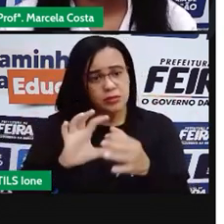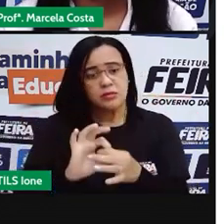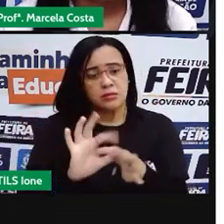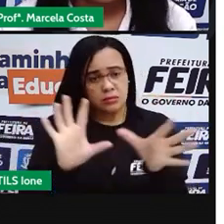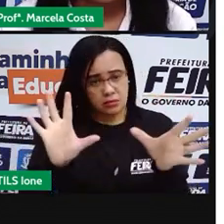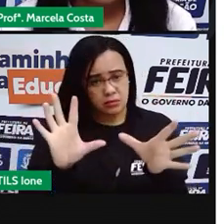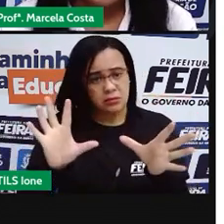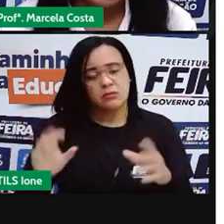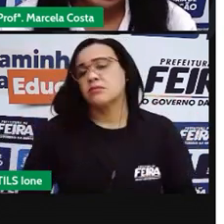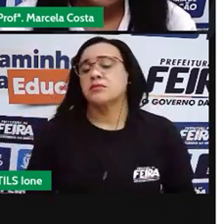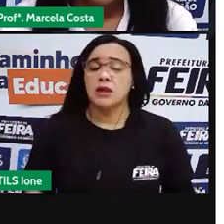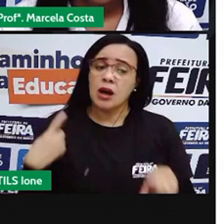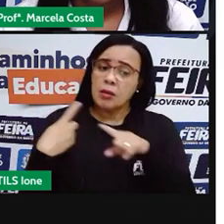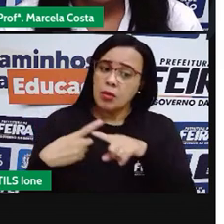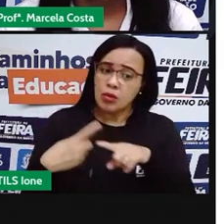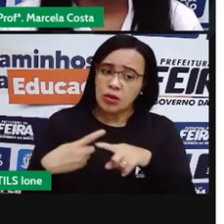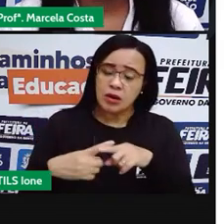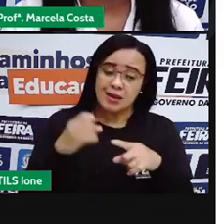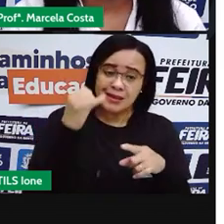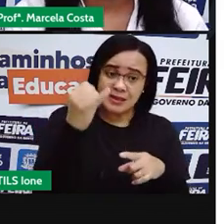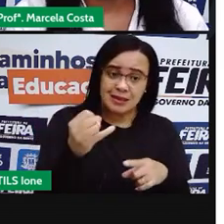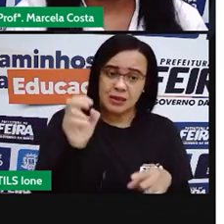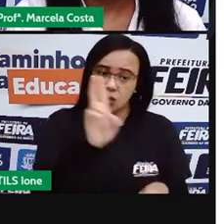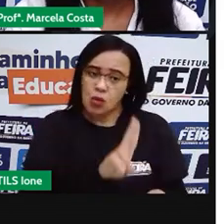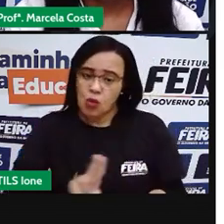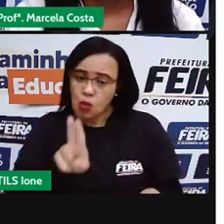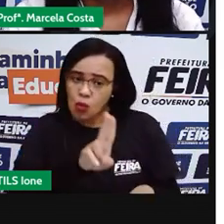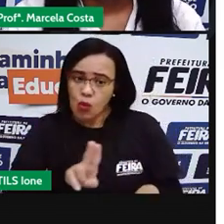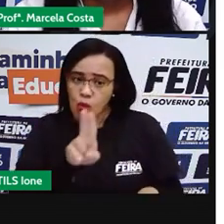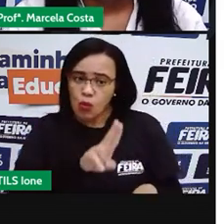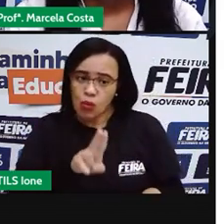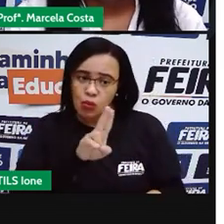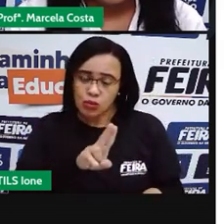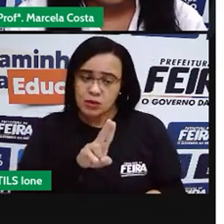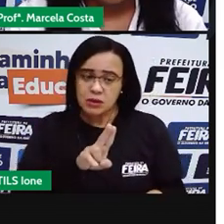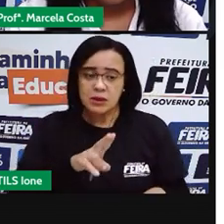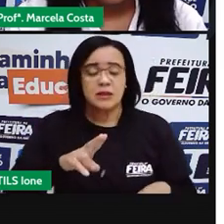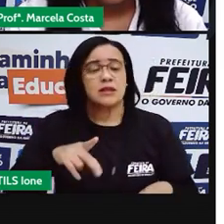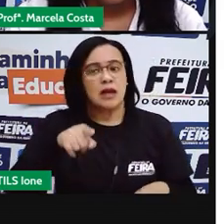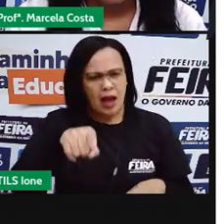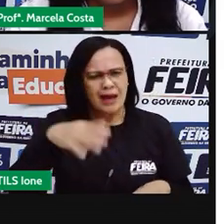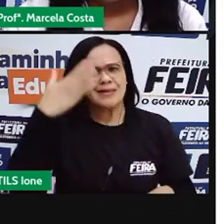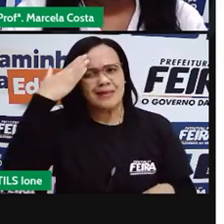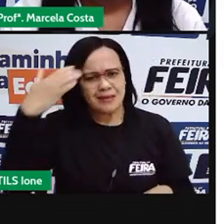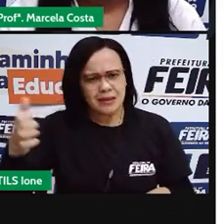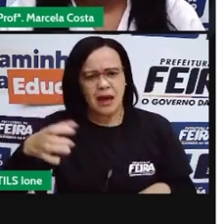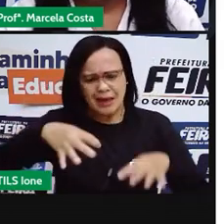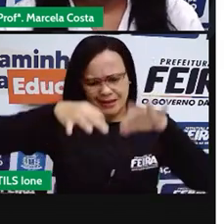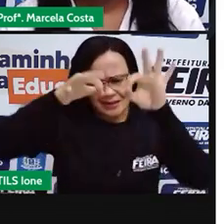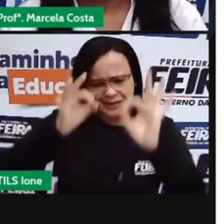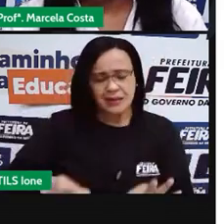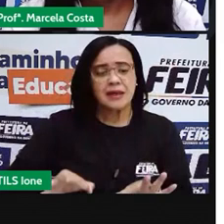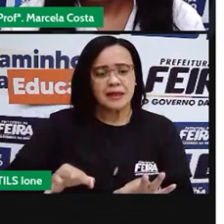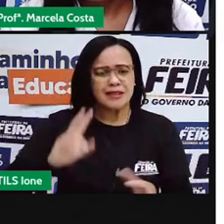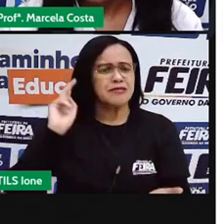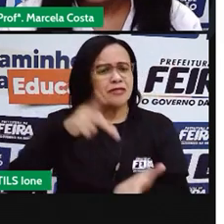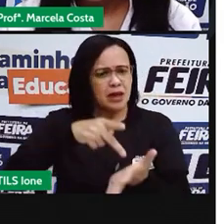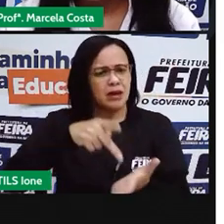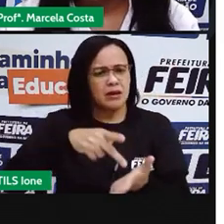vai ter certeza de que o comprimento é aquele. Exato. Pode ser